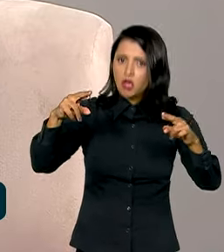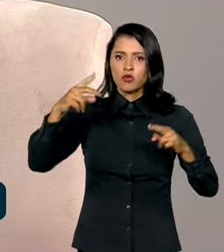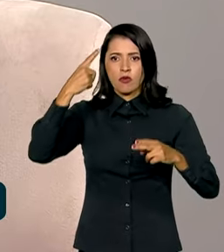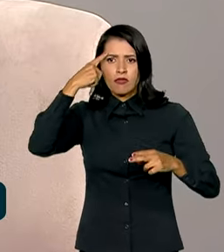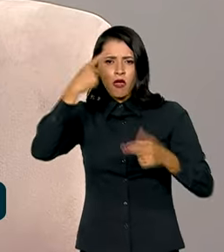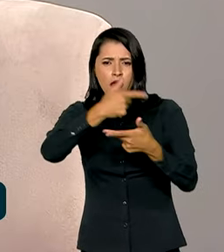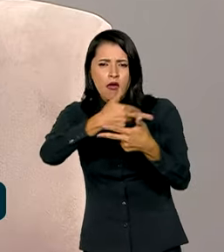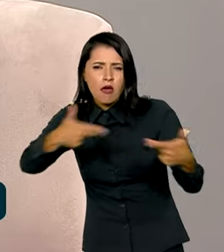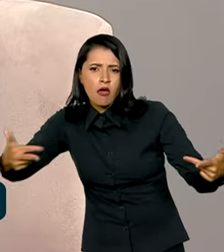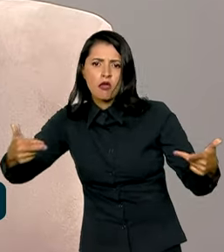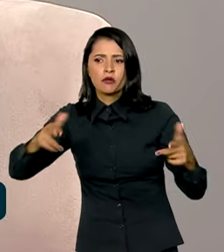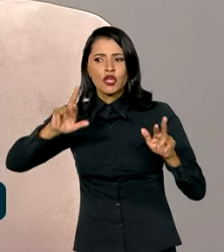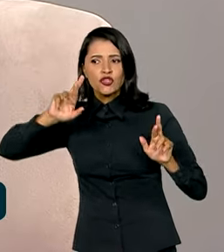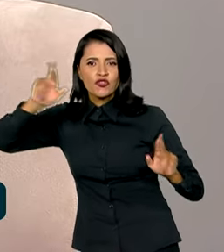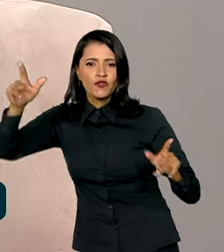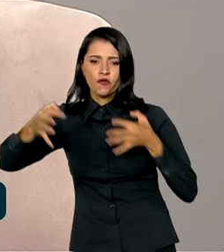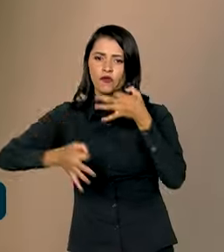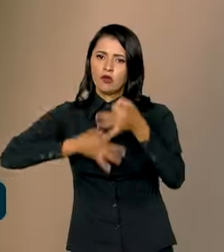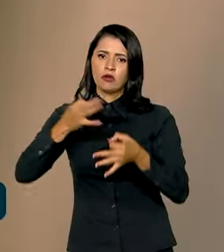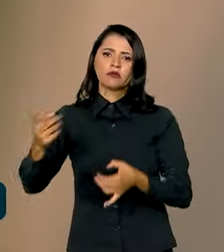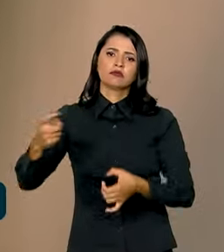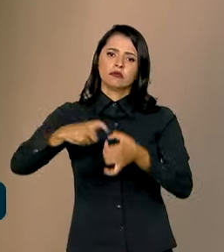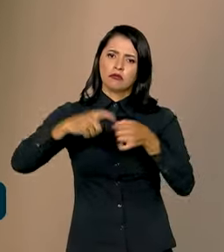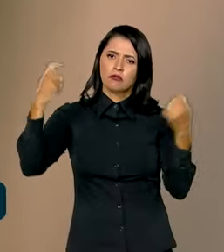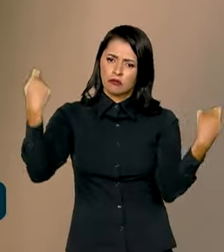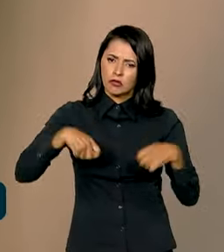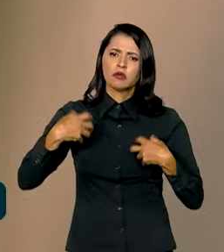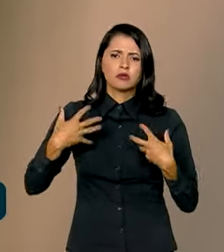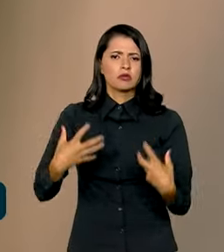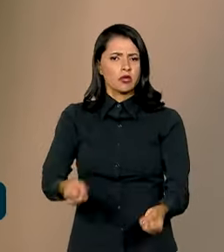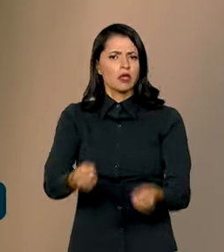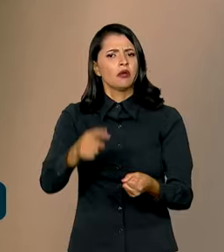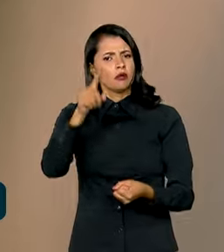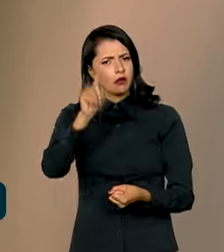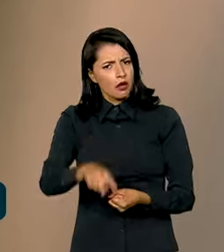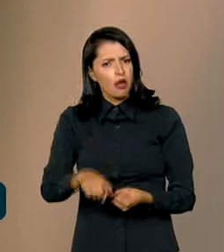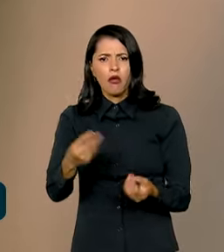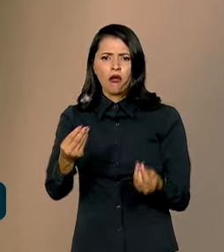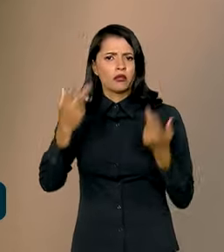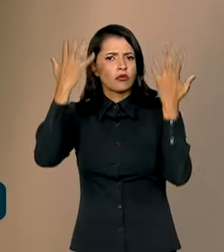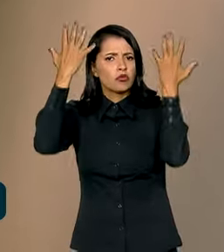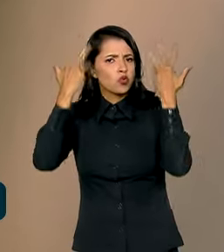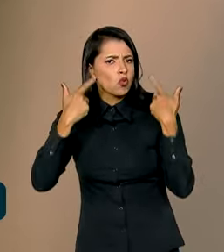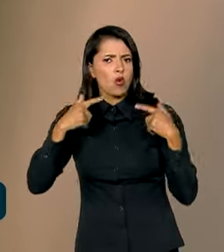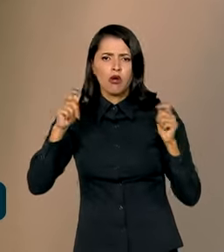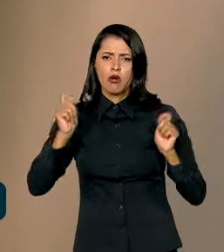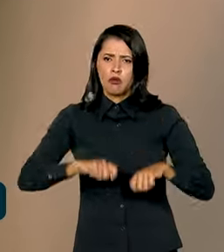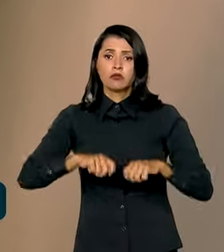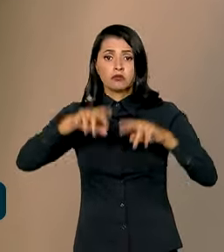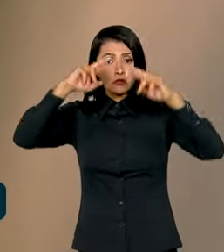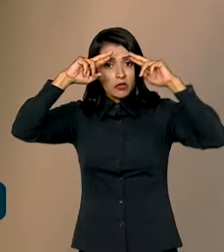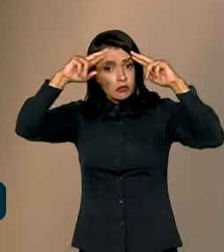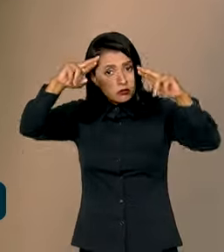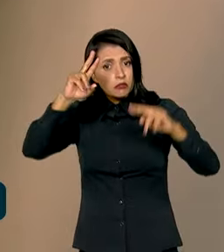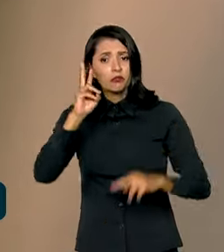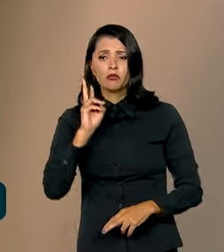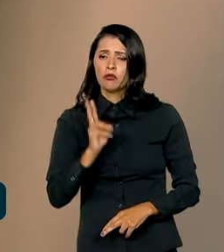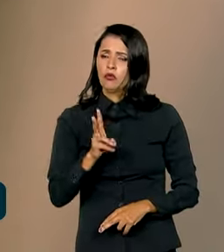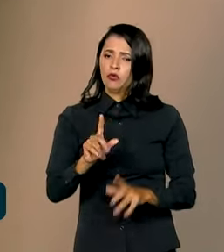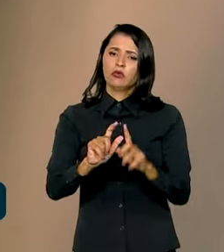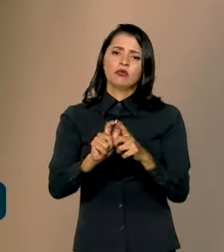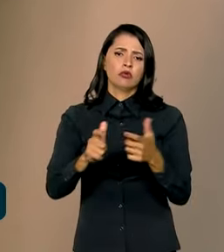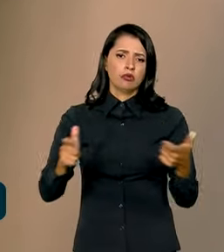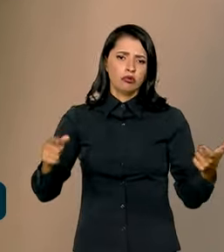das ideias e a divergência volte a ser aceito como algo absolutamente natural. E que o respeito possa presidir